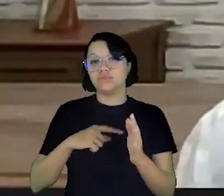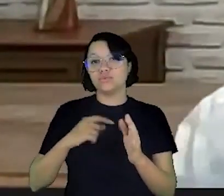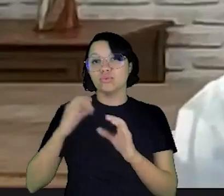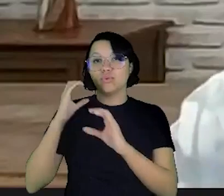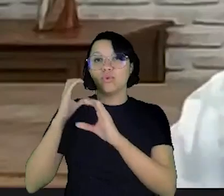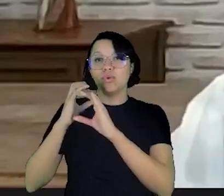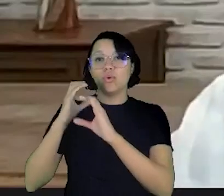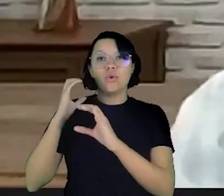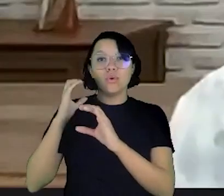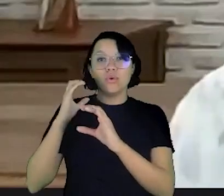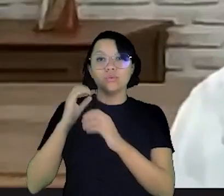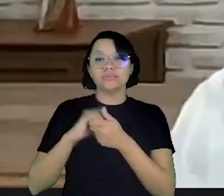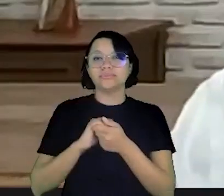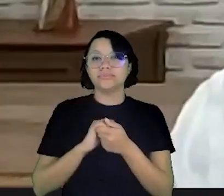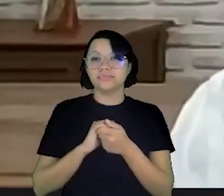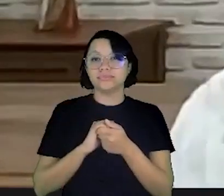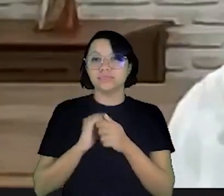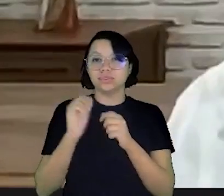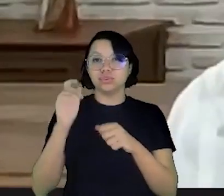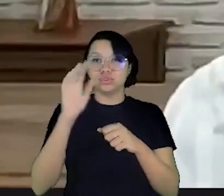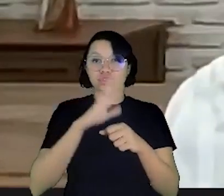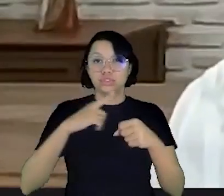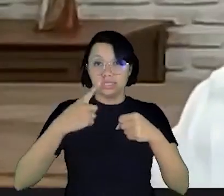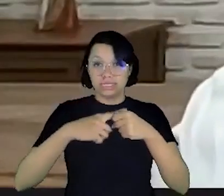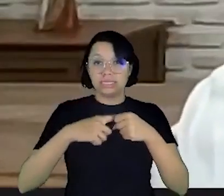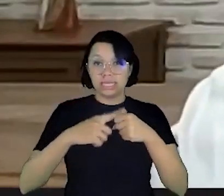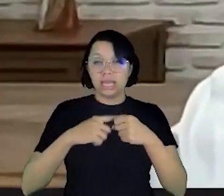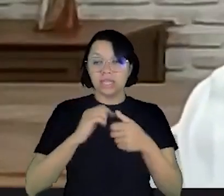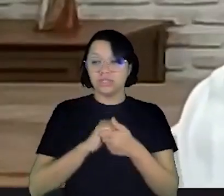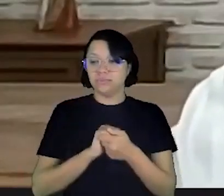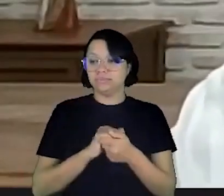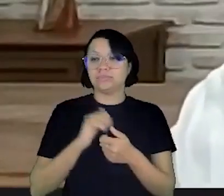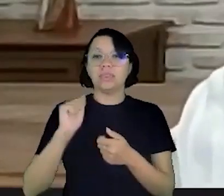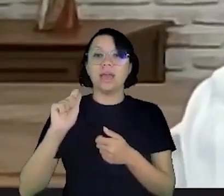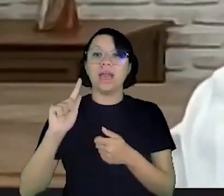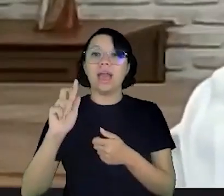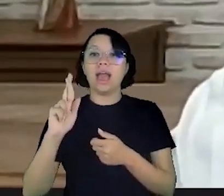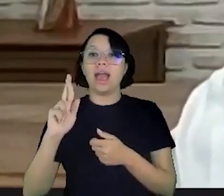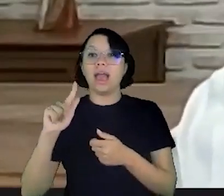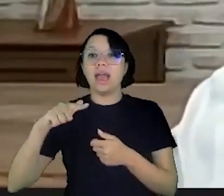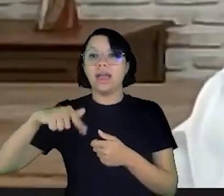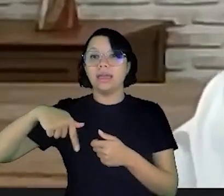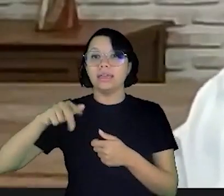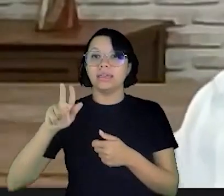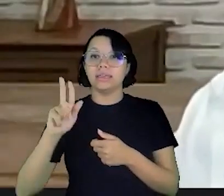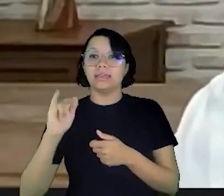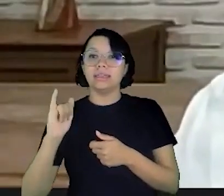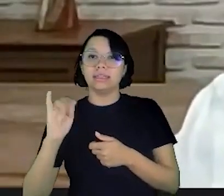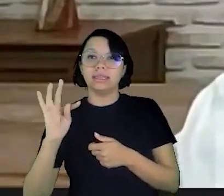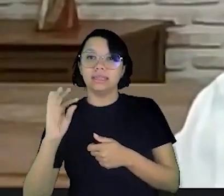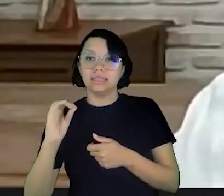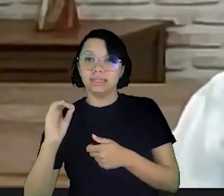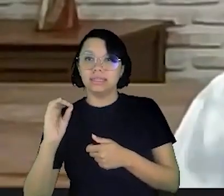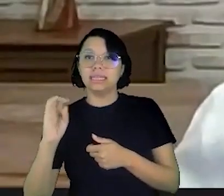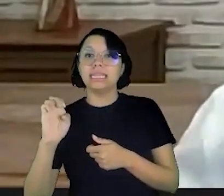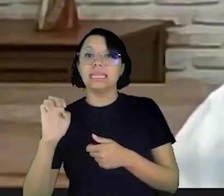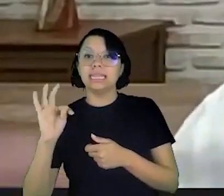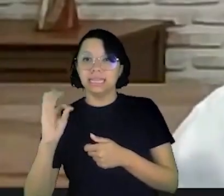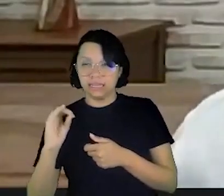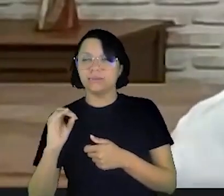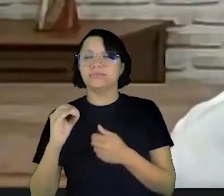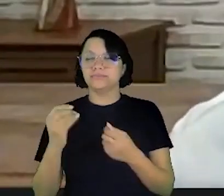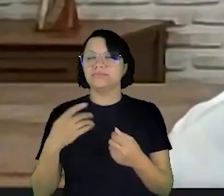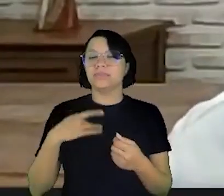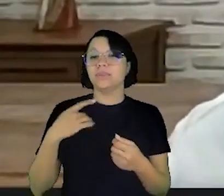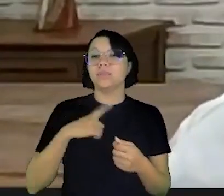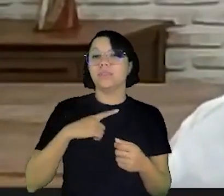arquiteto e urbanista e dou muito valor à arquitetura dou muita importância a decoração de ambientes fui